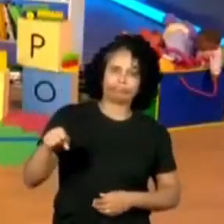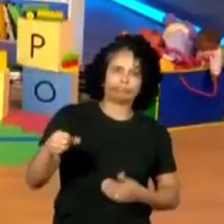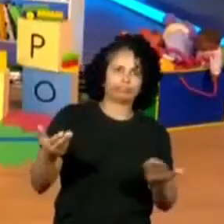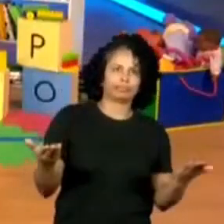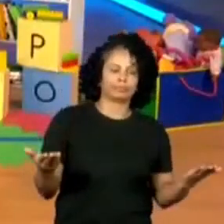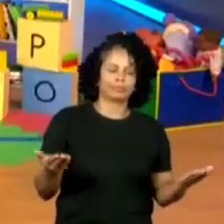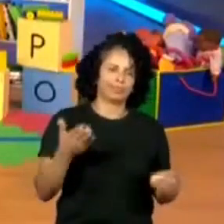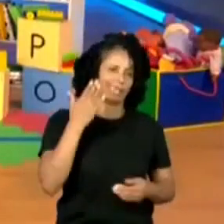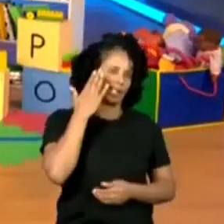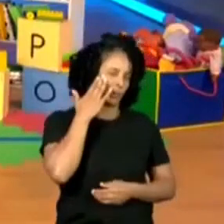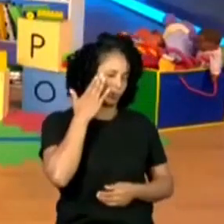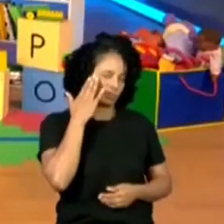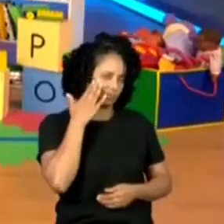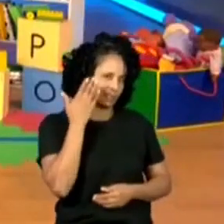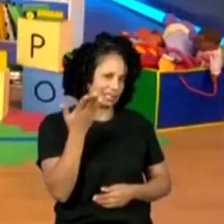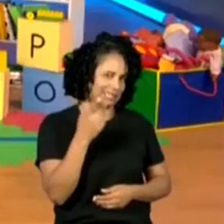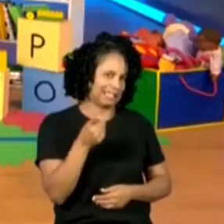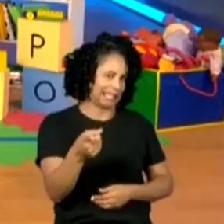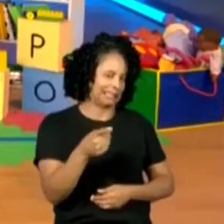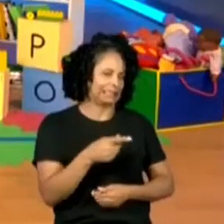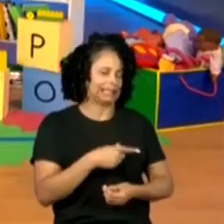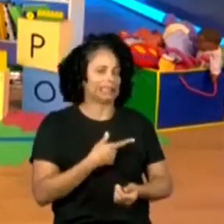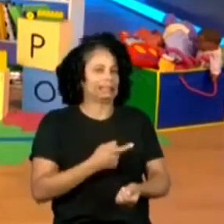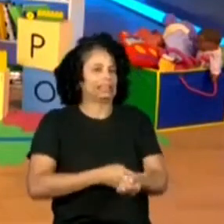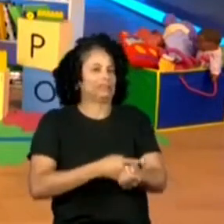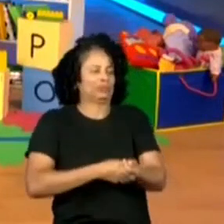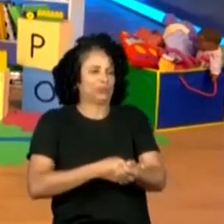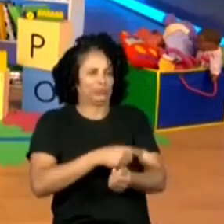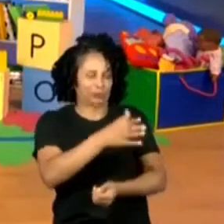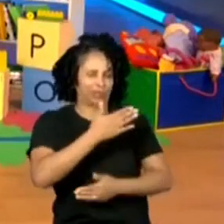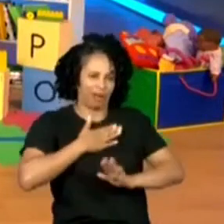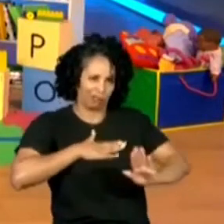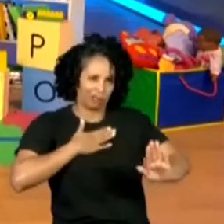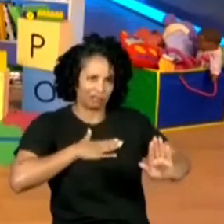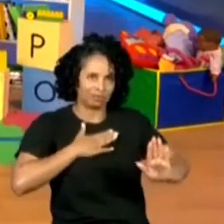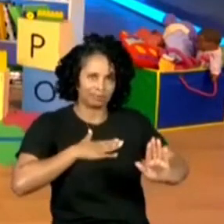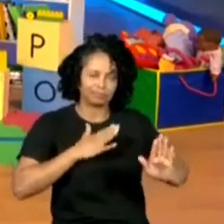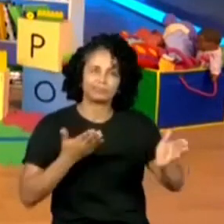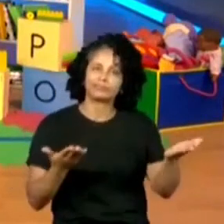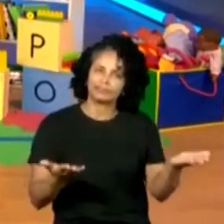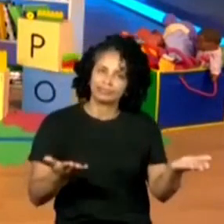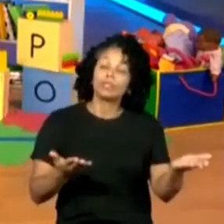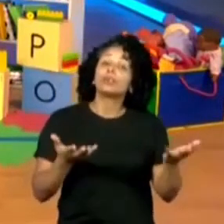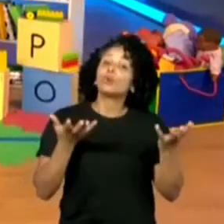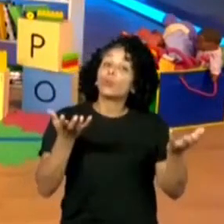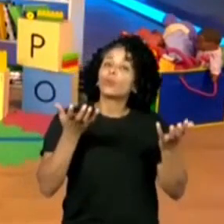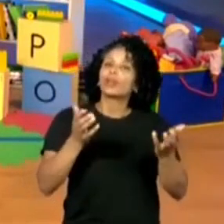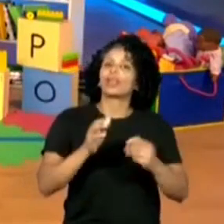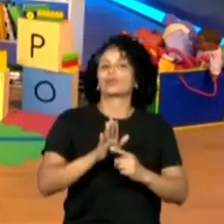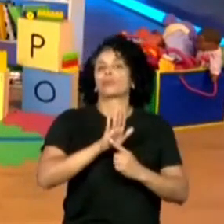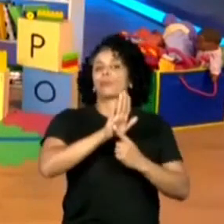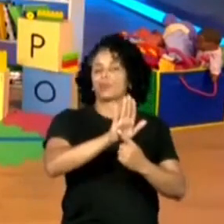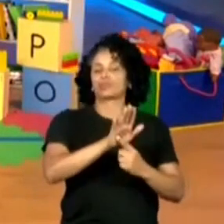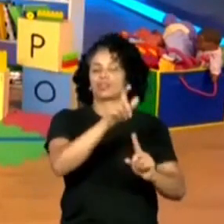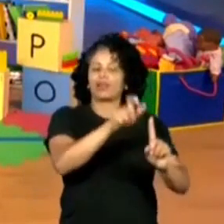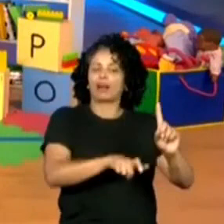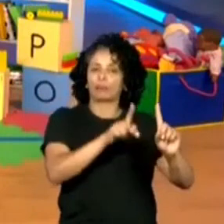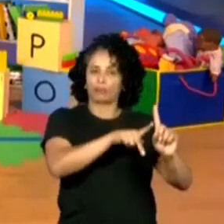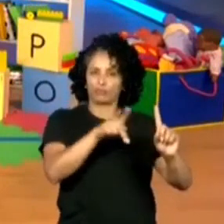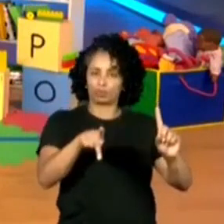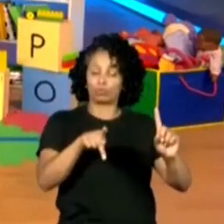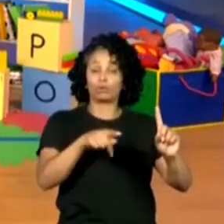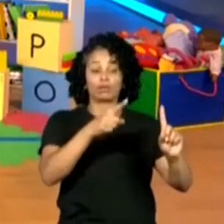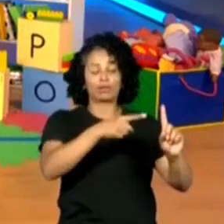Eu sinto que ele está nervoso. Não precisa, não vai valer pontos. Calma. Então, eu vou pegar, vou te apresentar um professor e vou fazer três